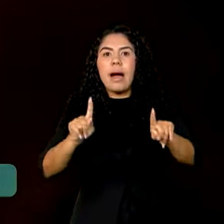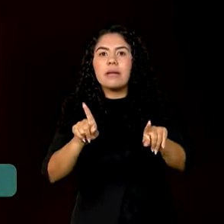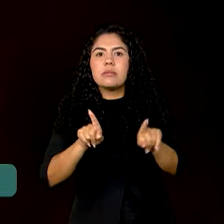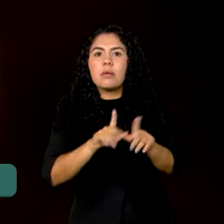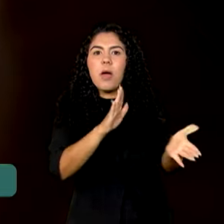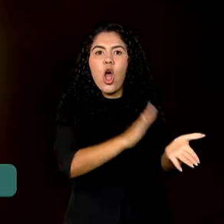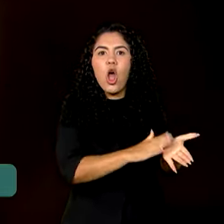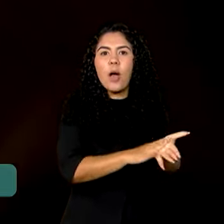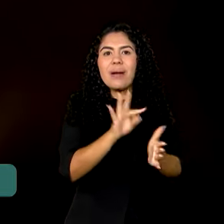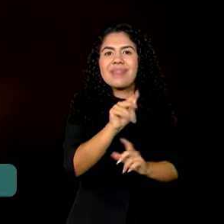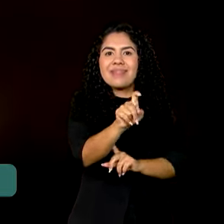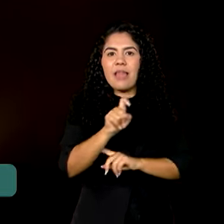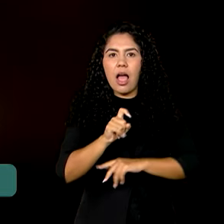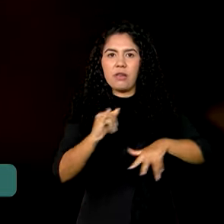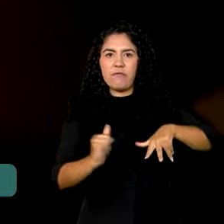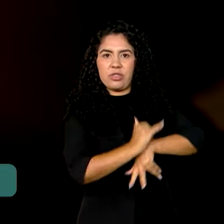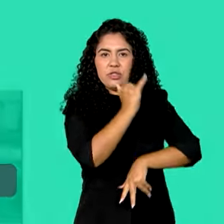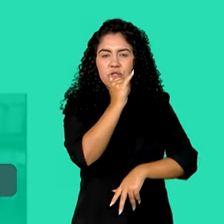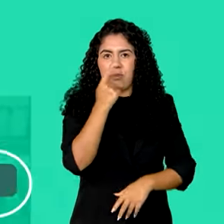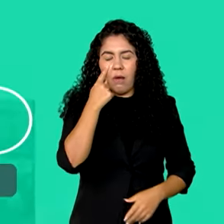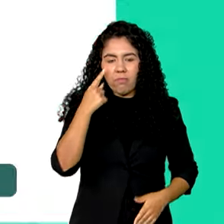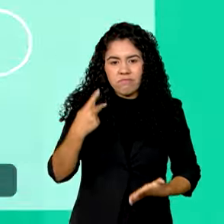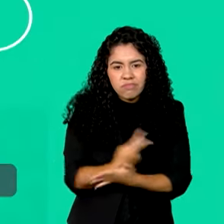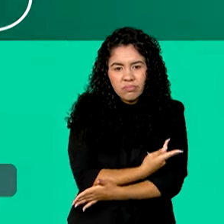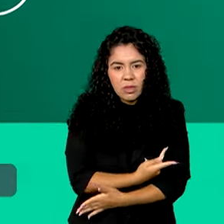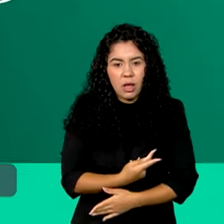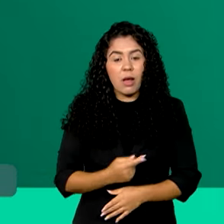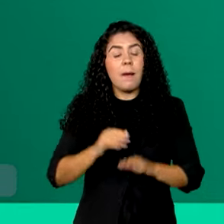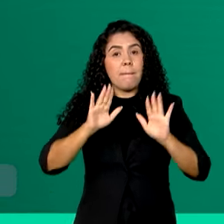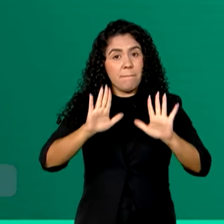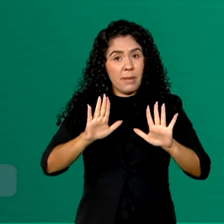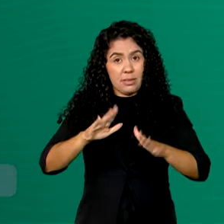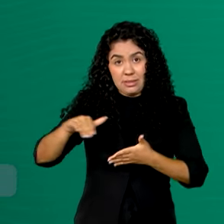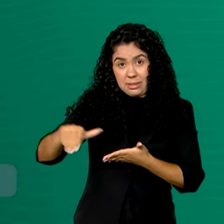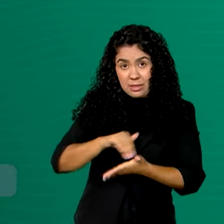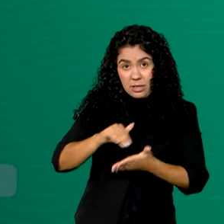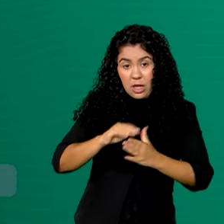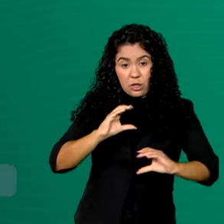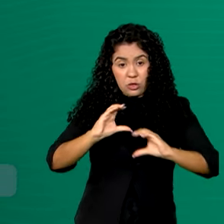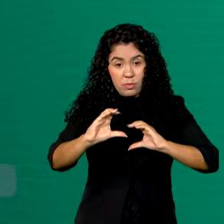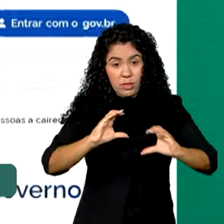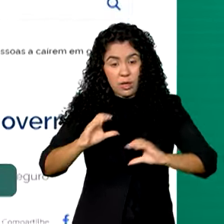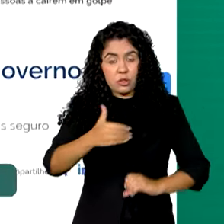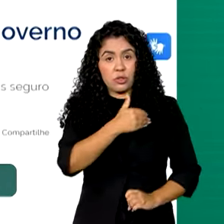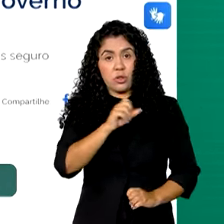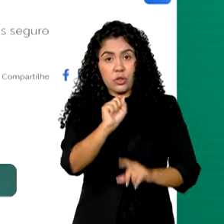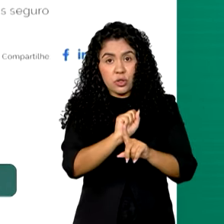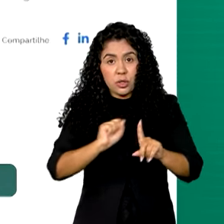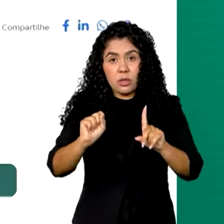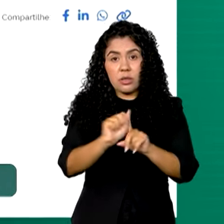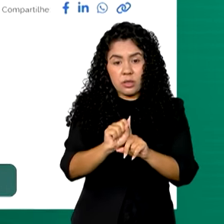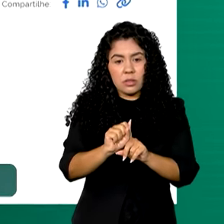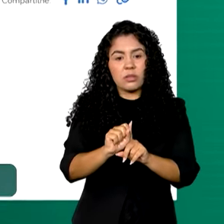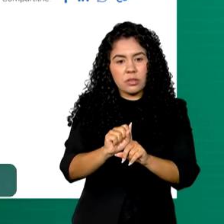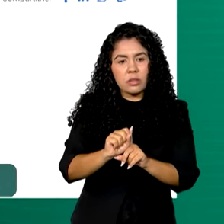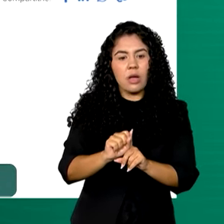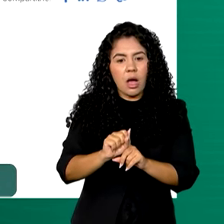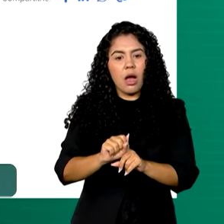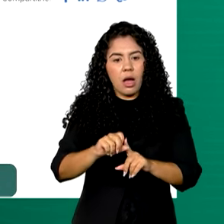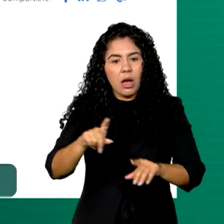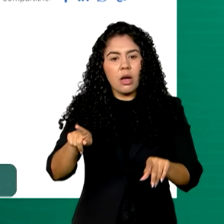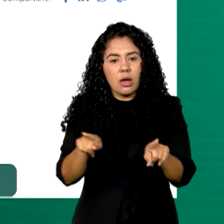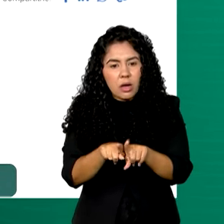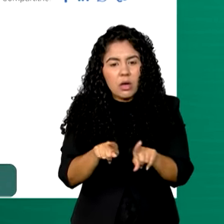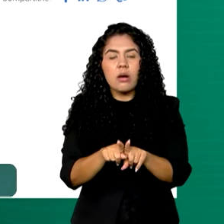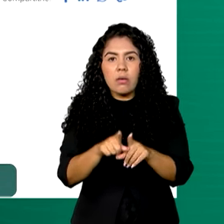taxa das vítimas. Em nota, a Secretaria de Comunicação Social da Presidência da República alertou para o golpe